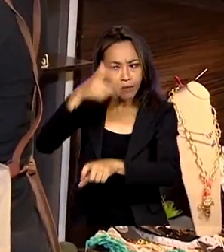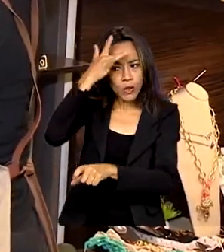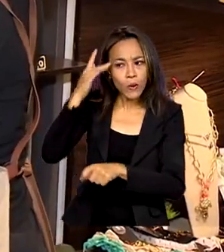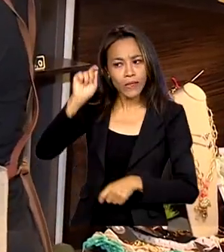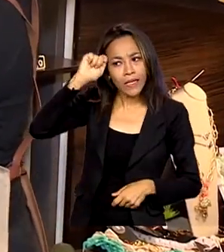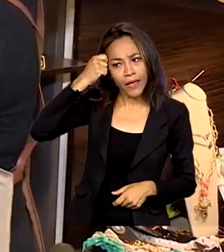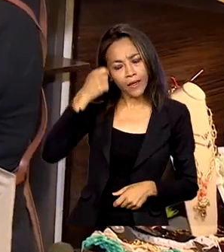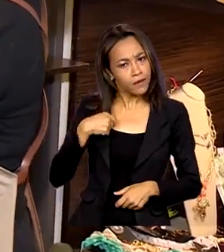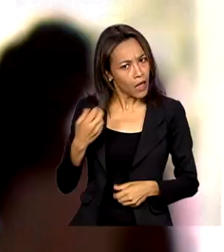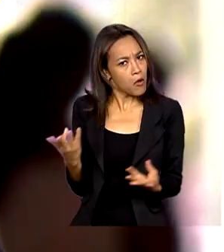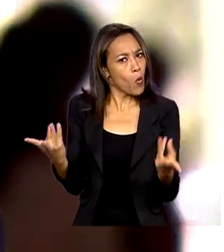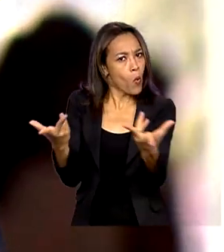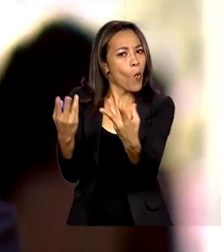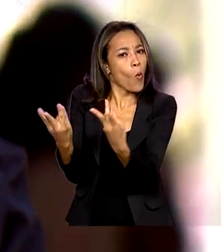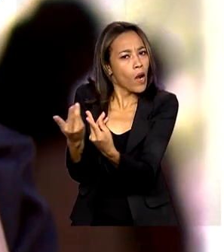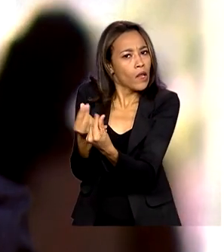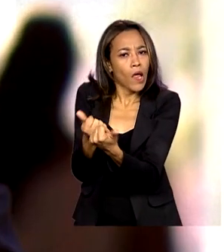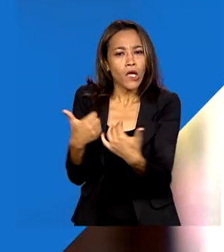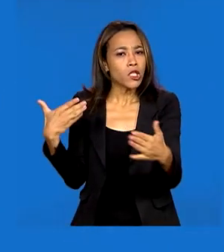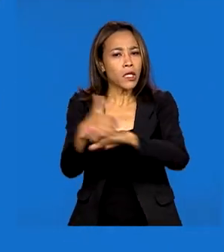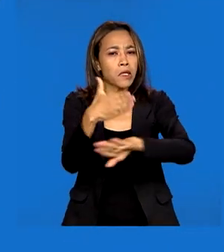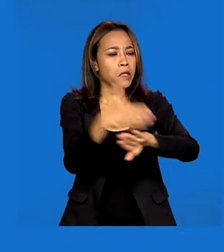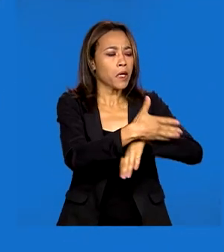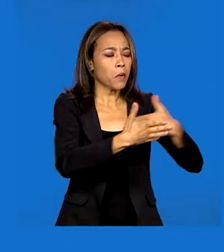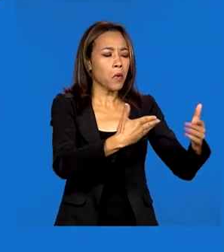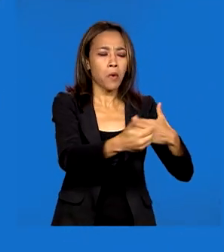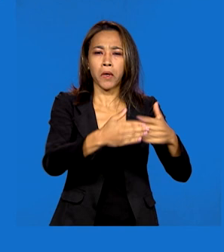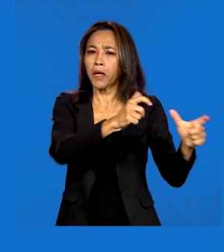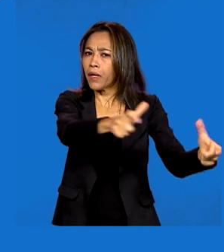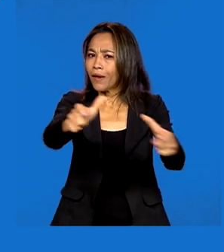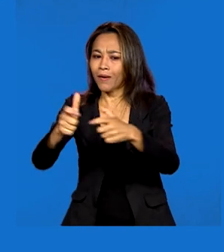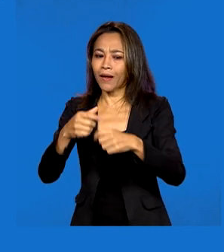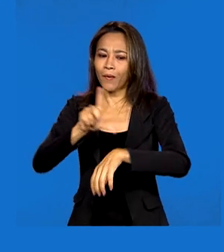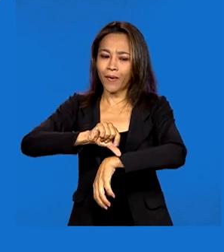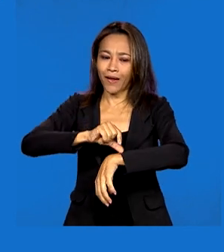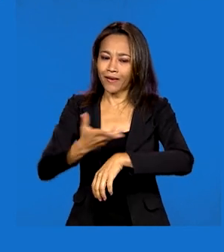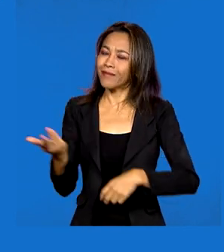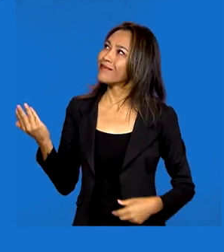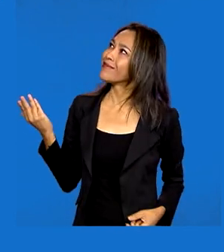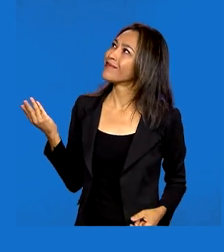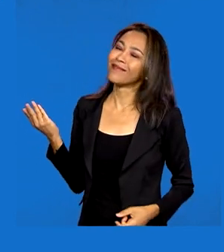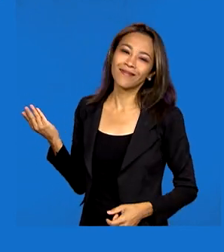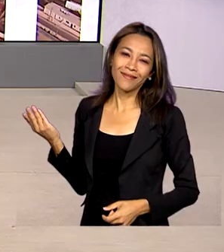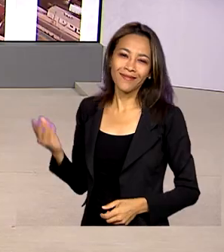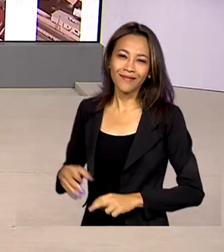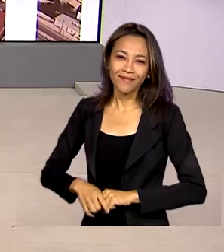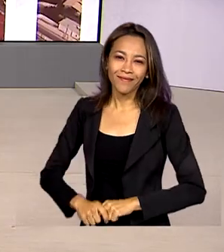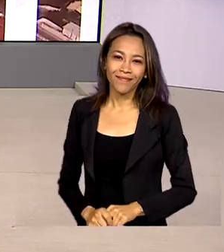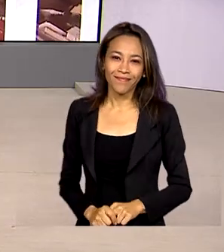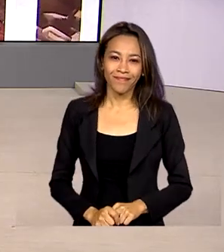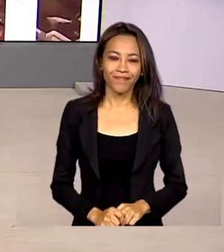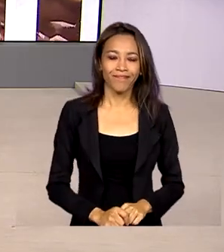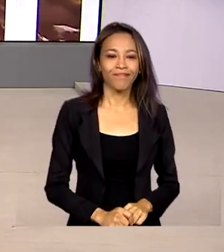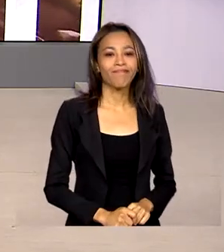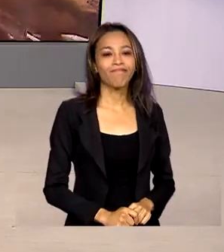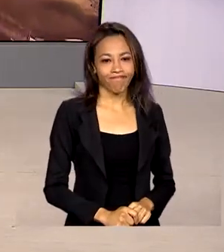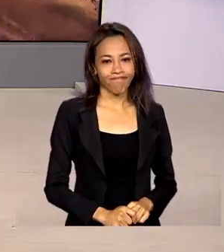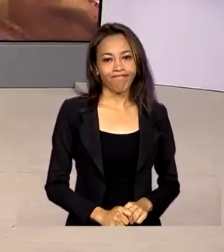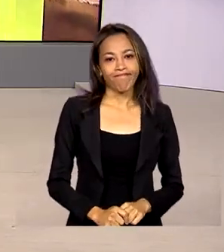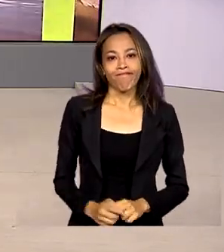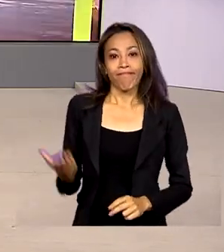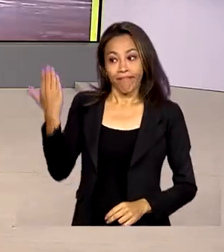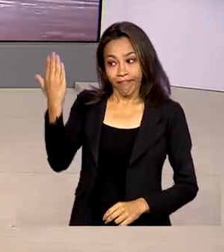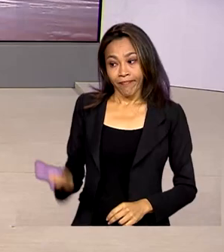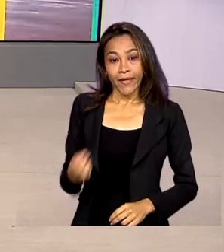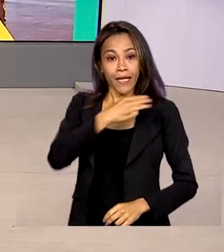estarem e entrarem em qualquer lugar, em qualquer área. 10h30 da noite. E a ministra do